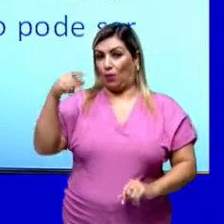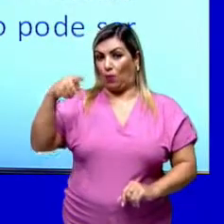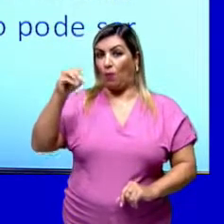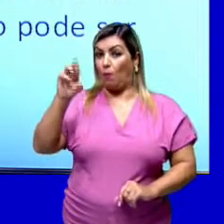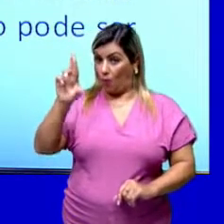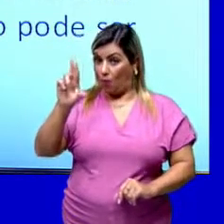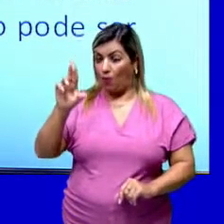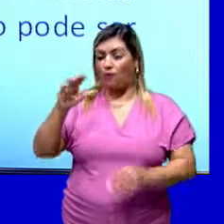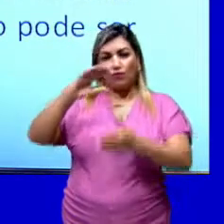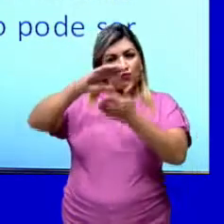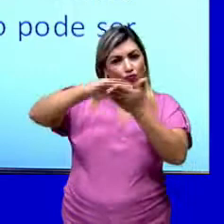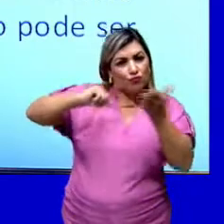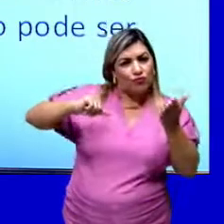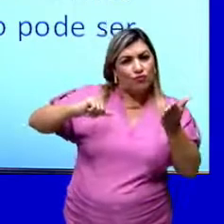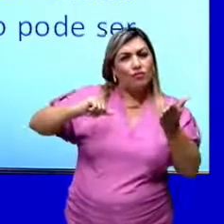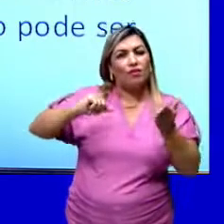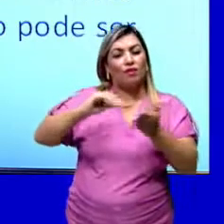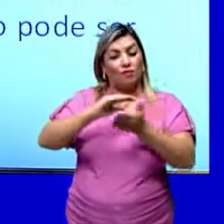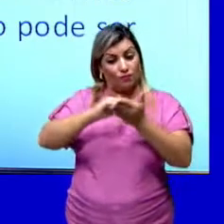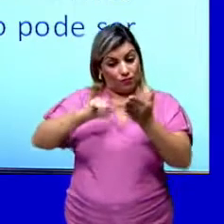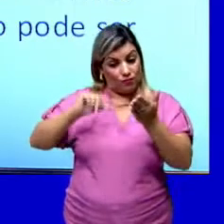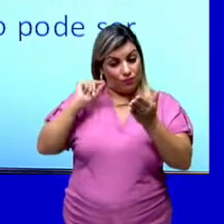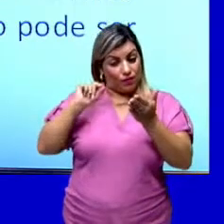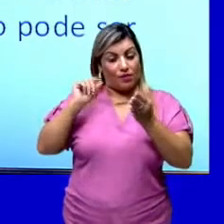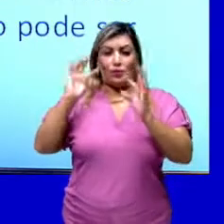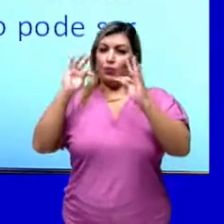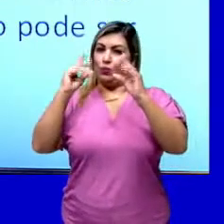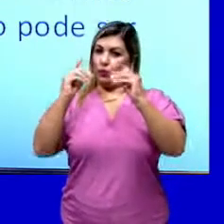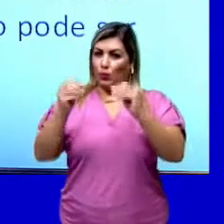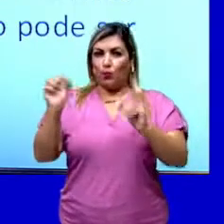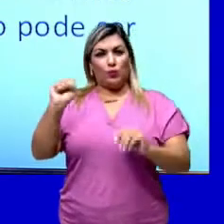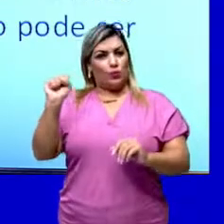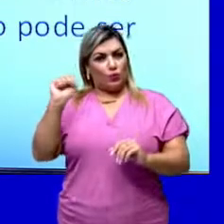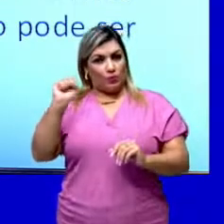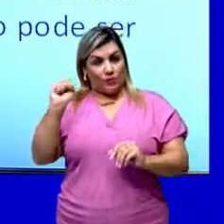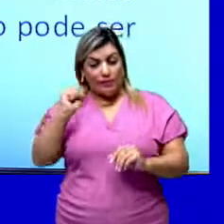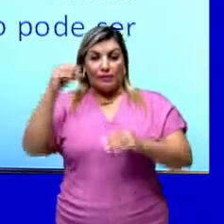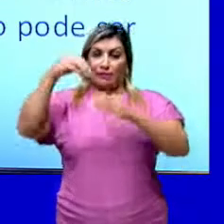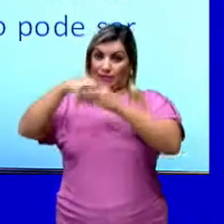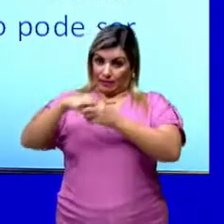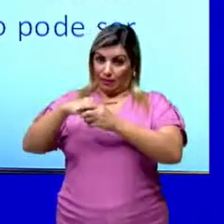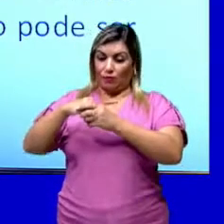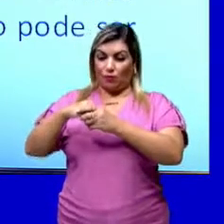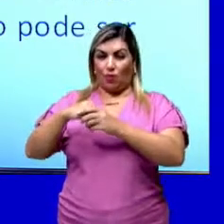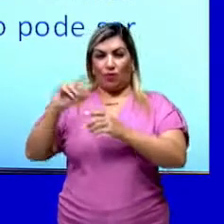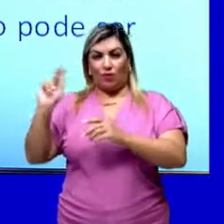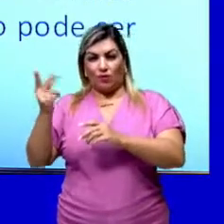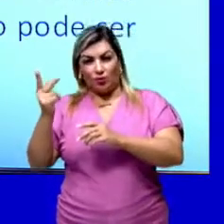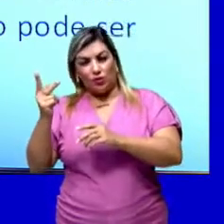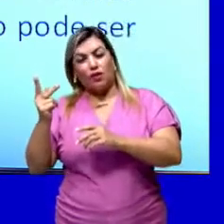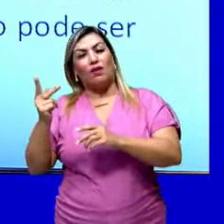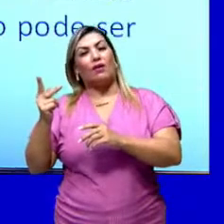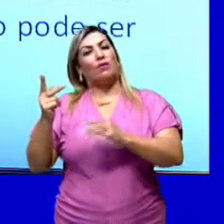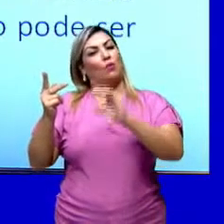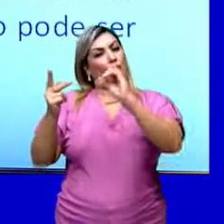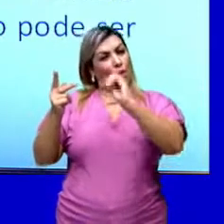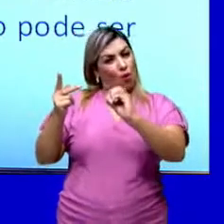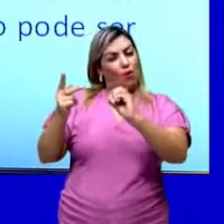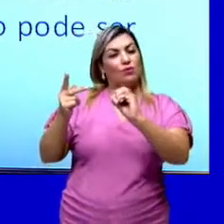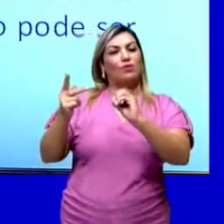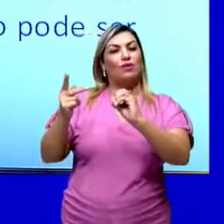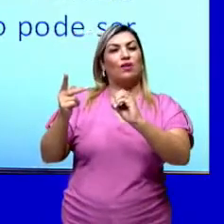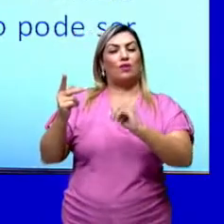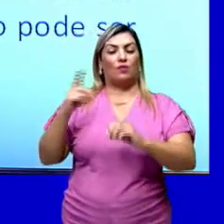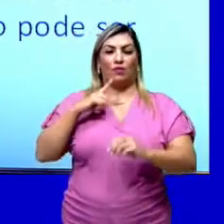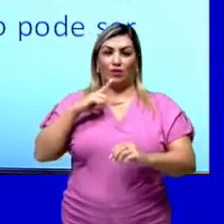vou tirar, vou trazer todas as substâncias que compõem essa molécula. Então ela vai ser decomposta em